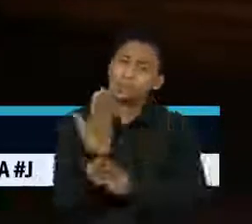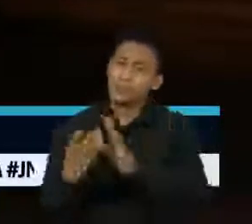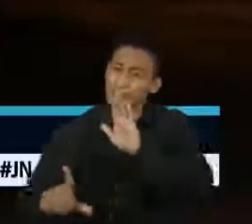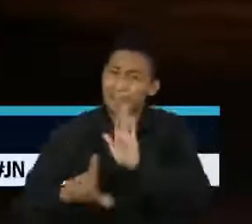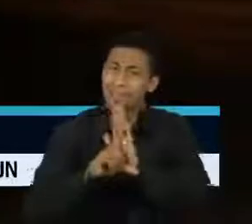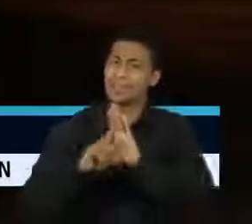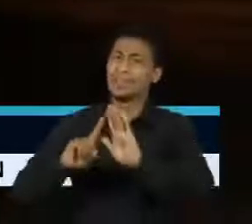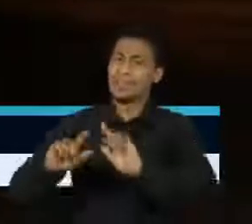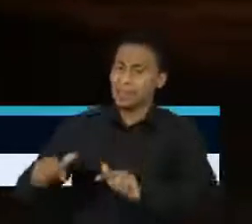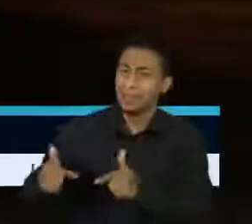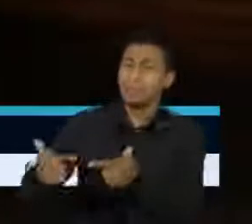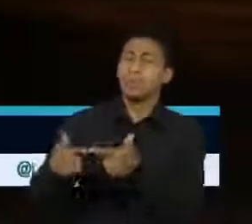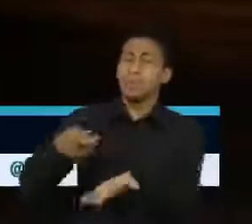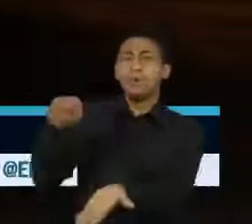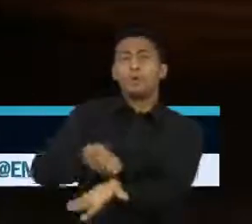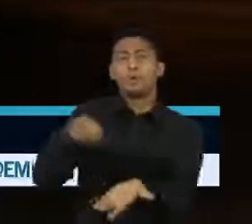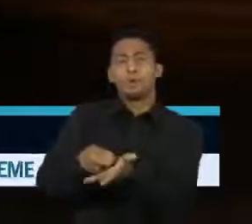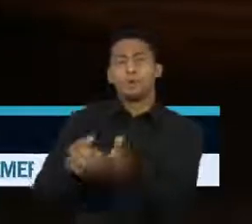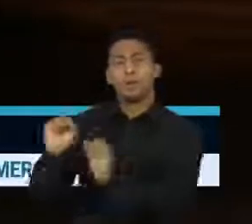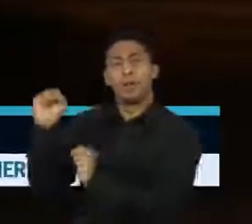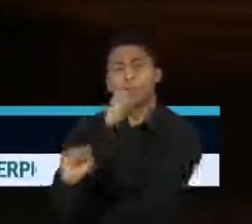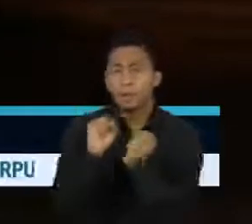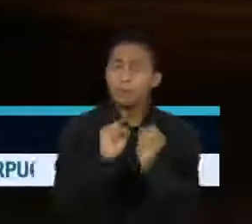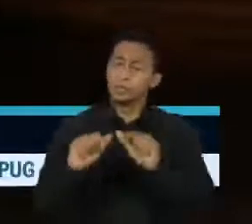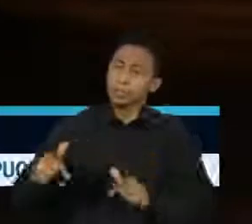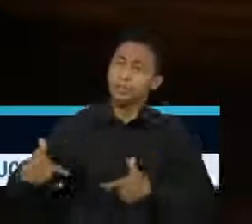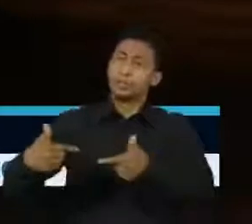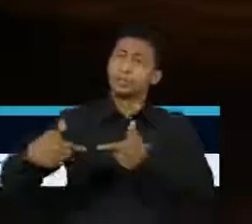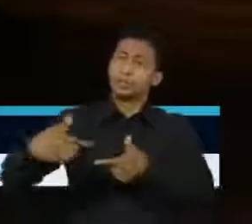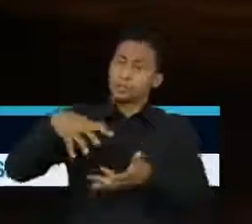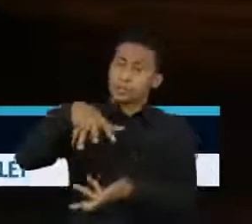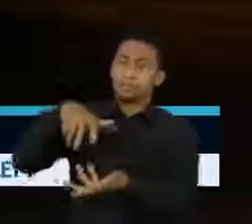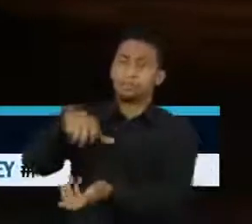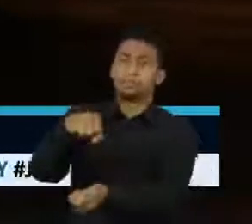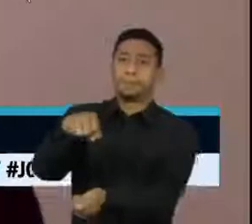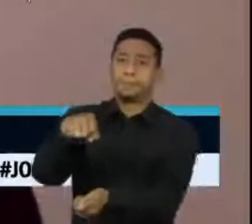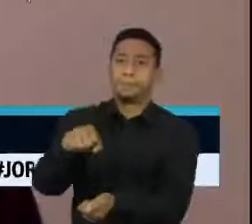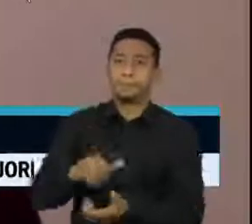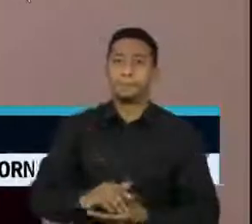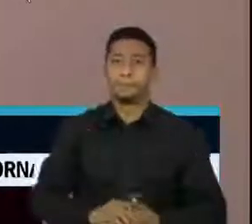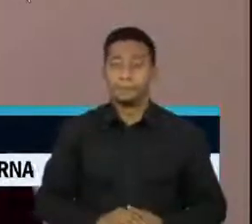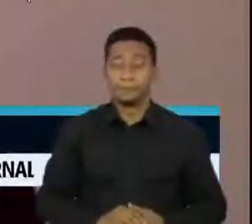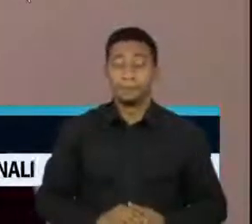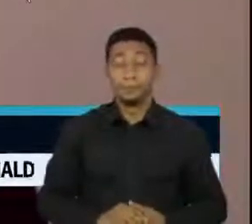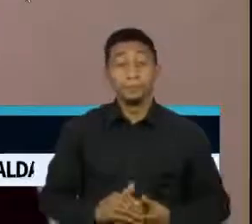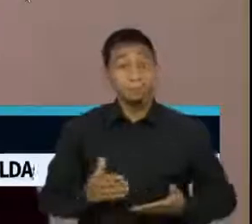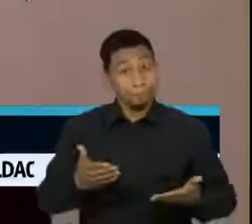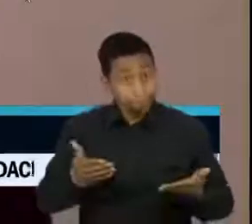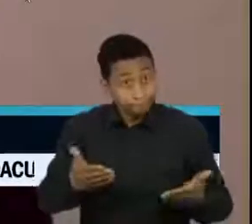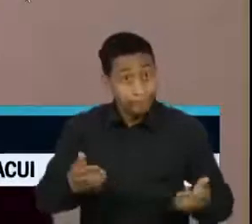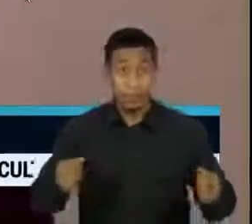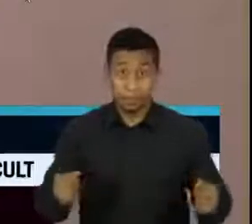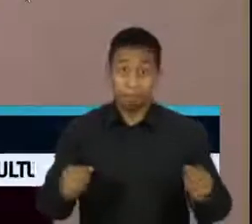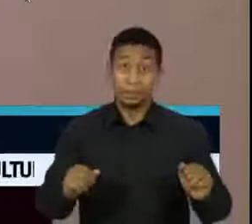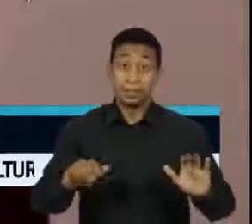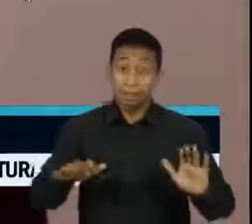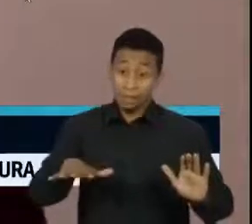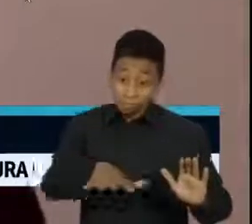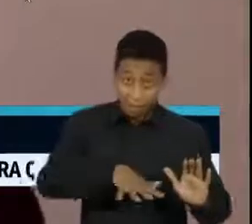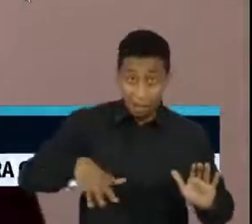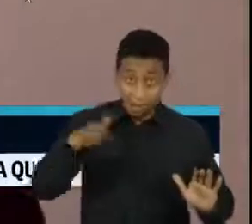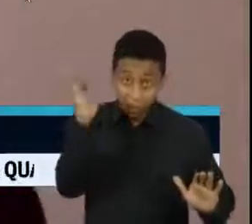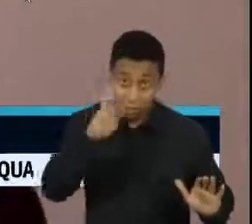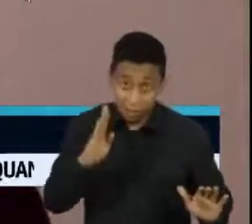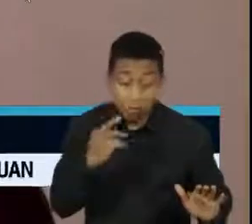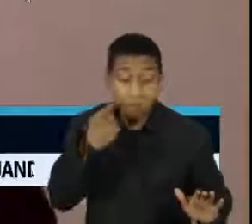políticas para obrigar as empresas a agir de forma sustentável. Com certeza não traduz a realidade nem